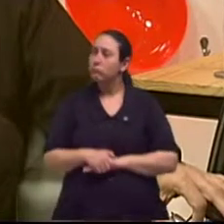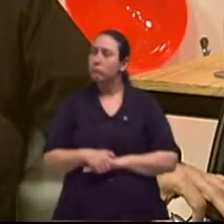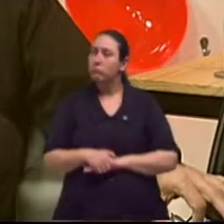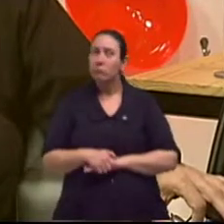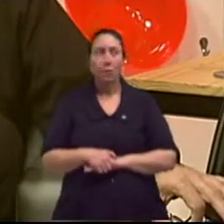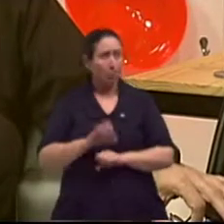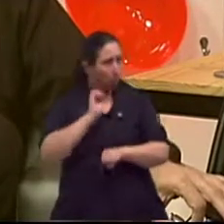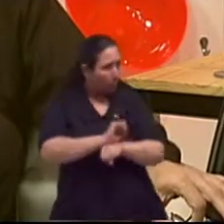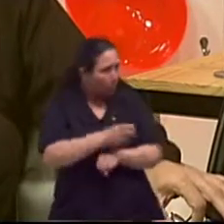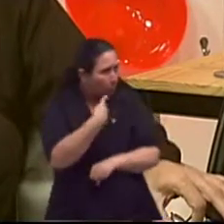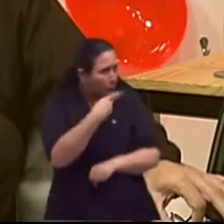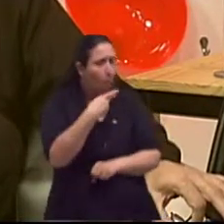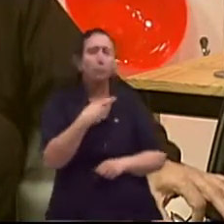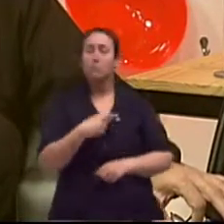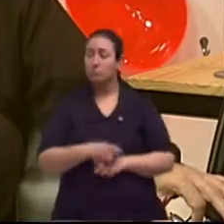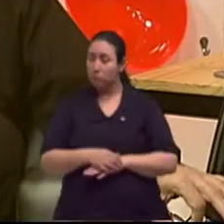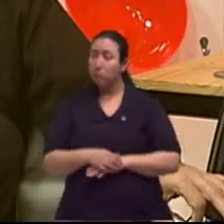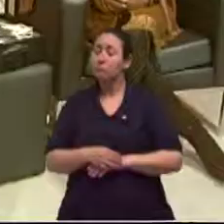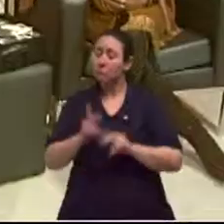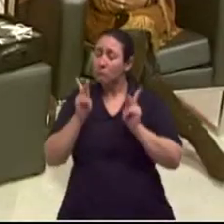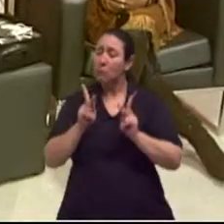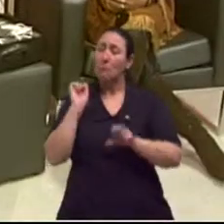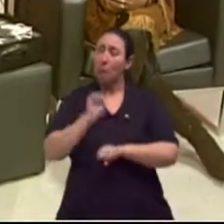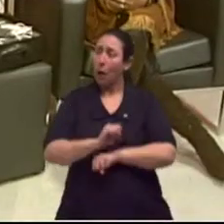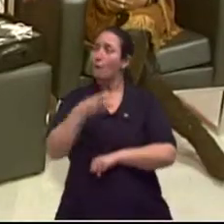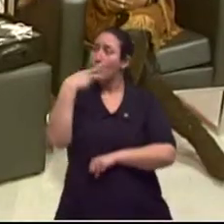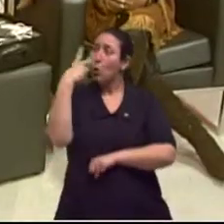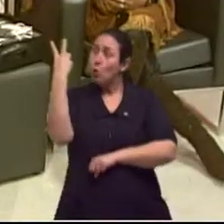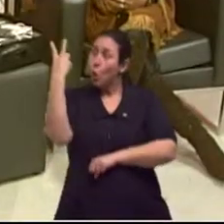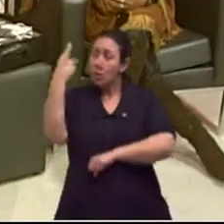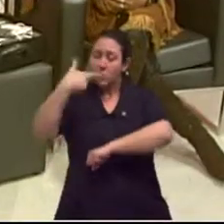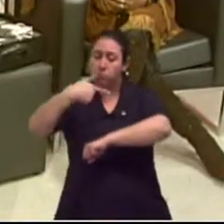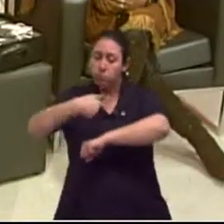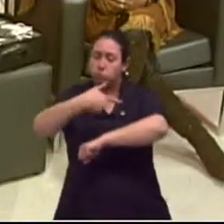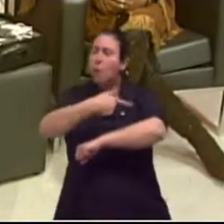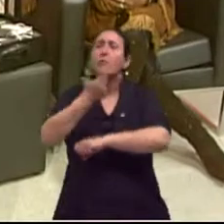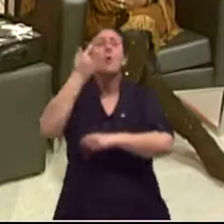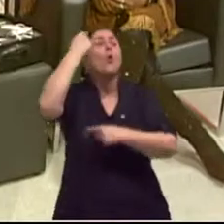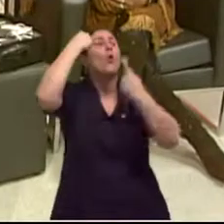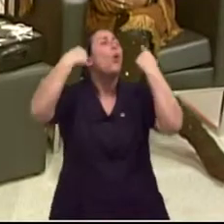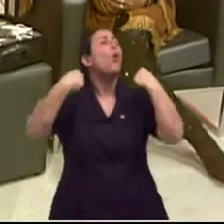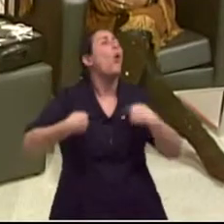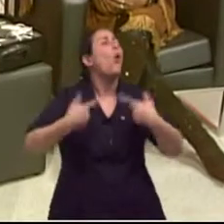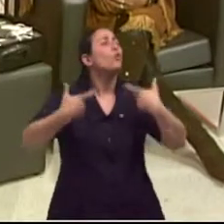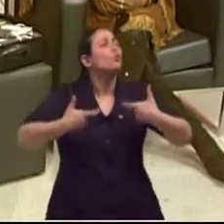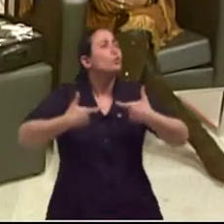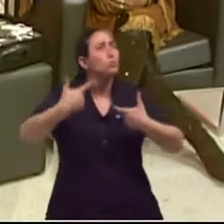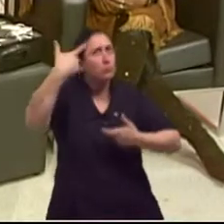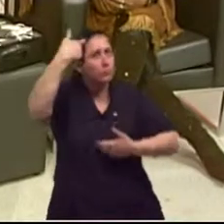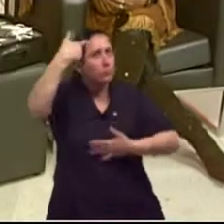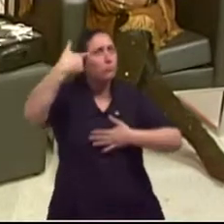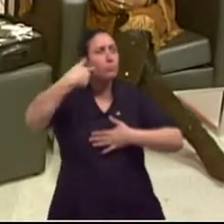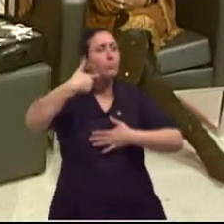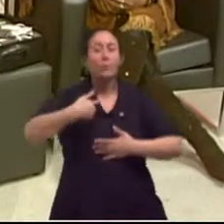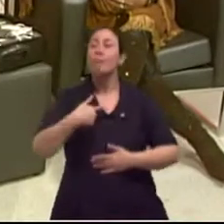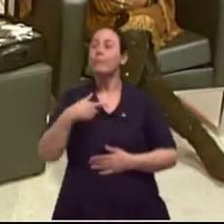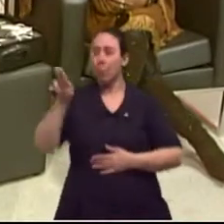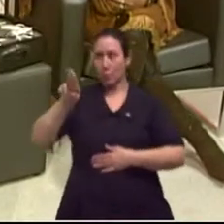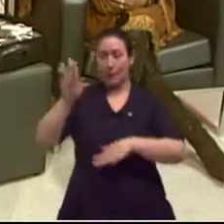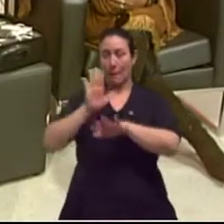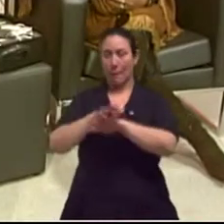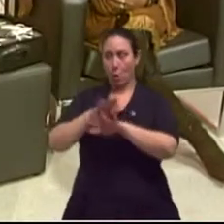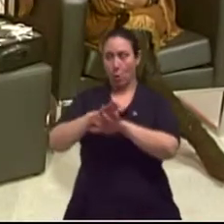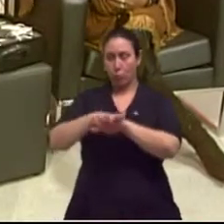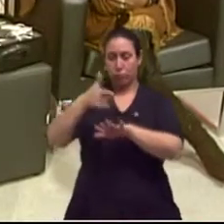de fumar? De fumar. E qual é o ponto para parar de fumar? cabeça, no peito? Vai usar pontos por na mão.